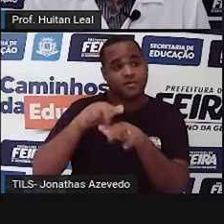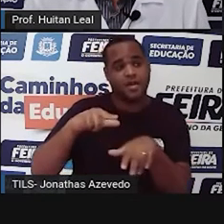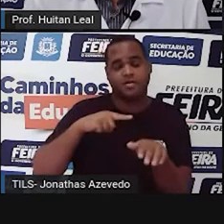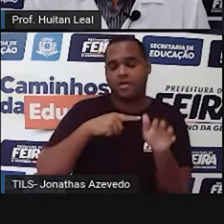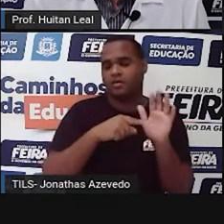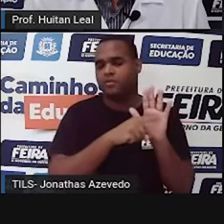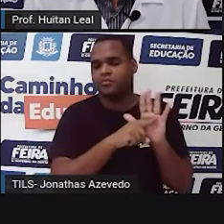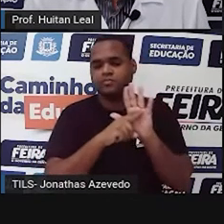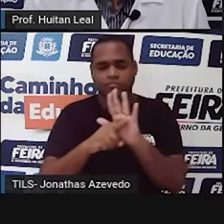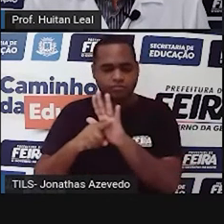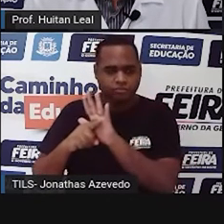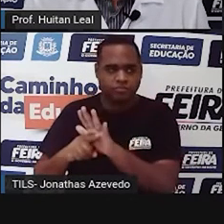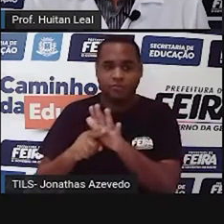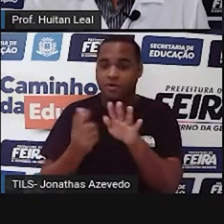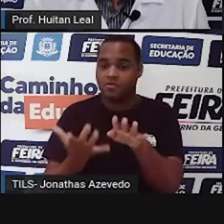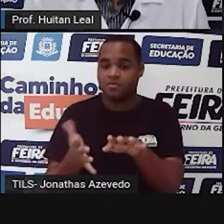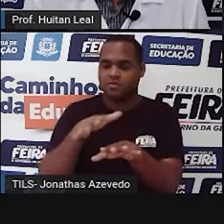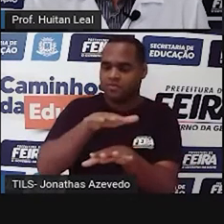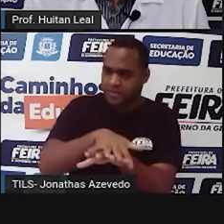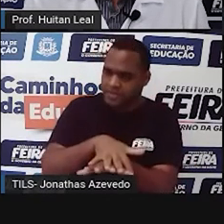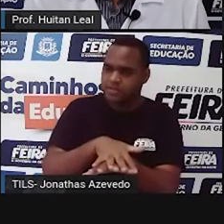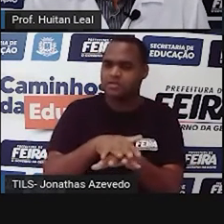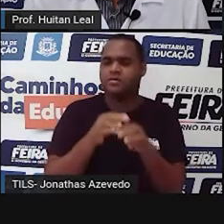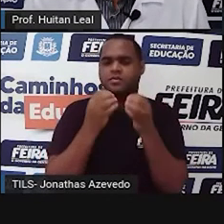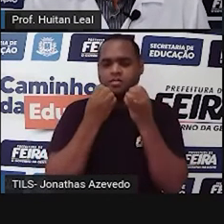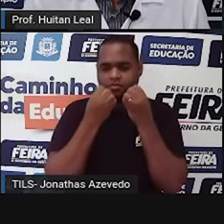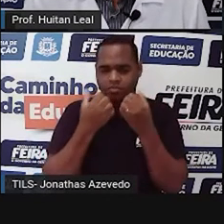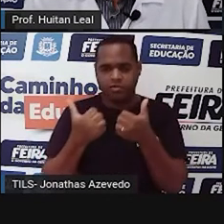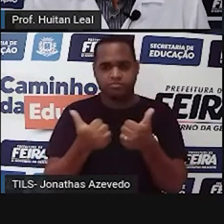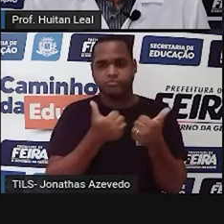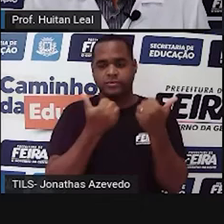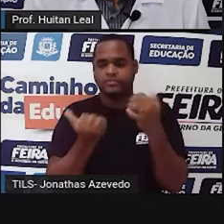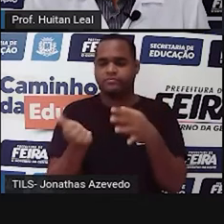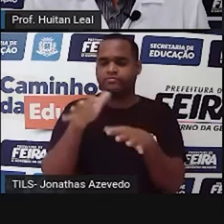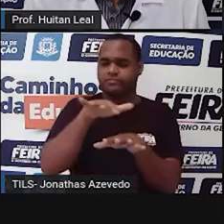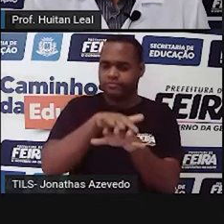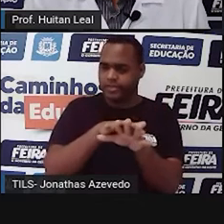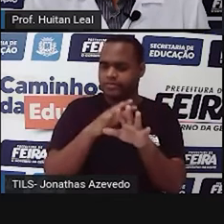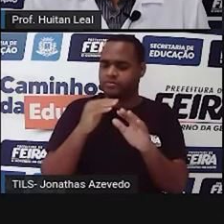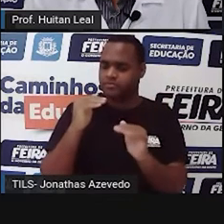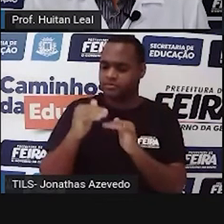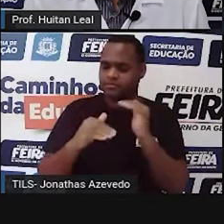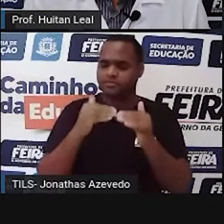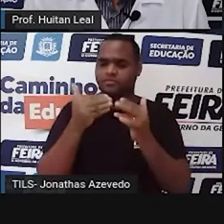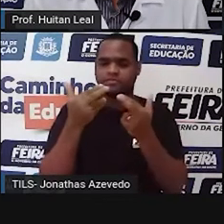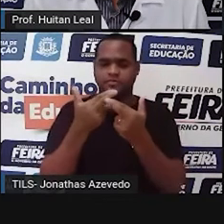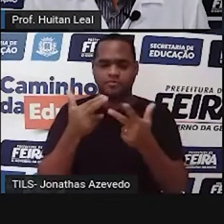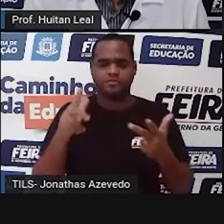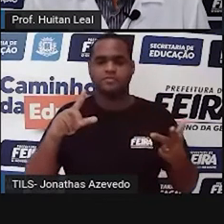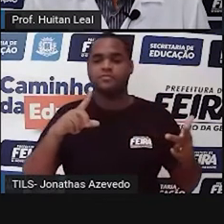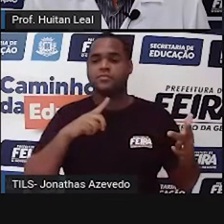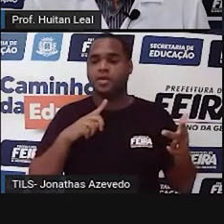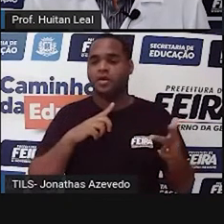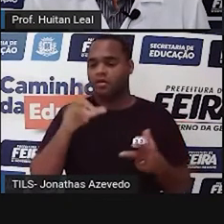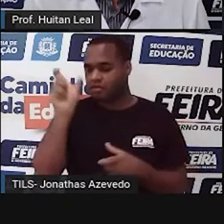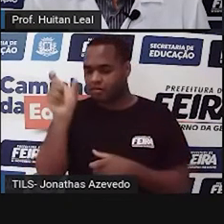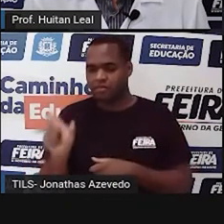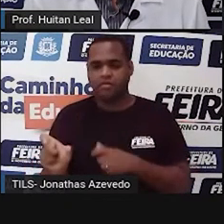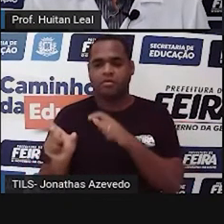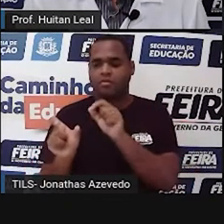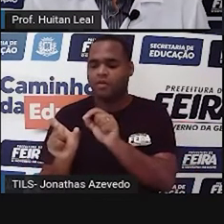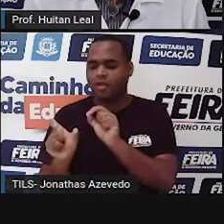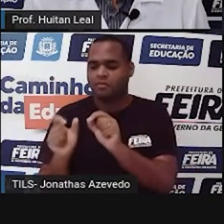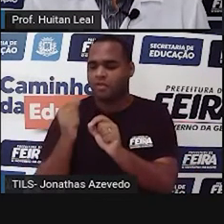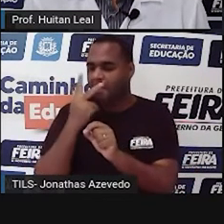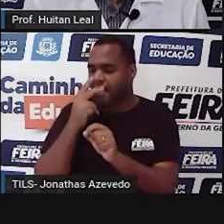Quando a gente inclui, a gente é incluído e a gente cresce como indivíduo humano. Nós temos uma